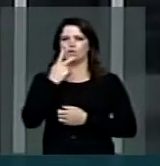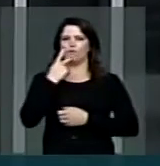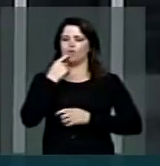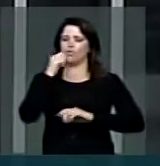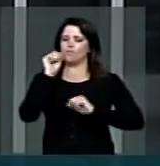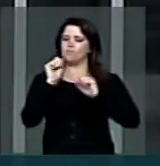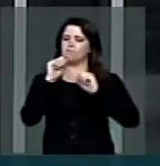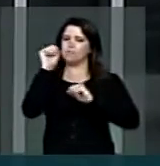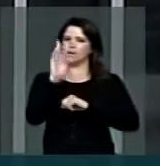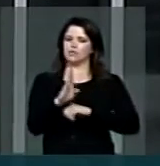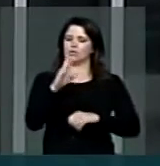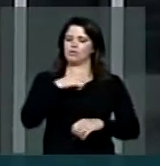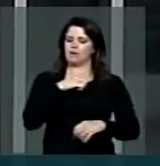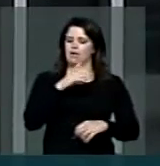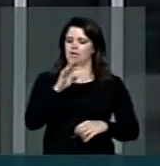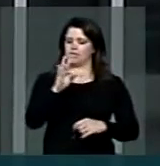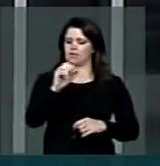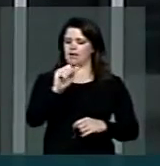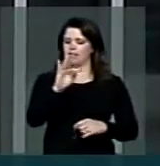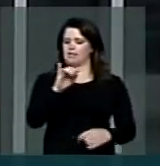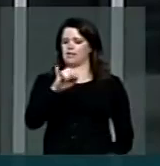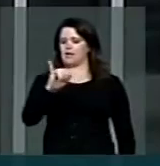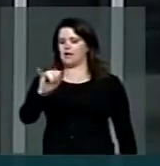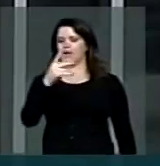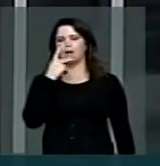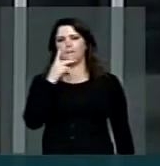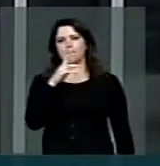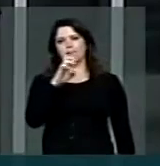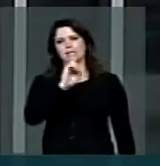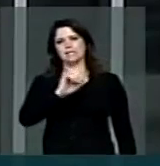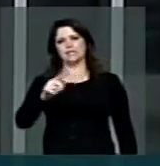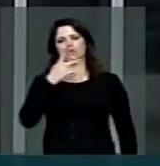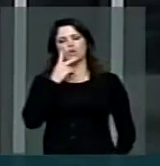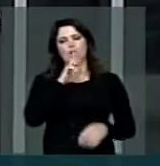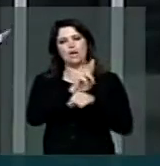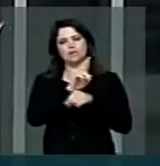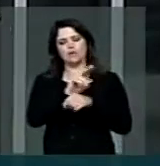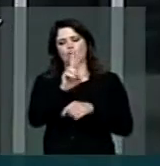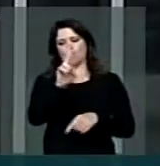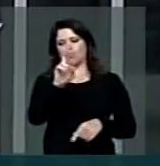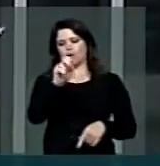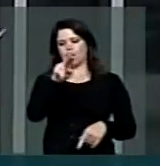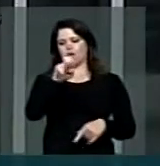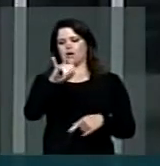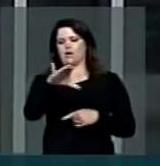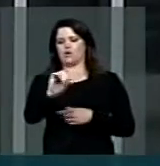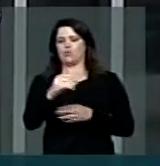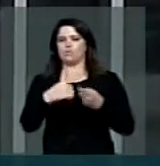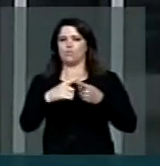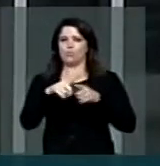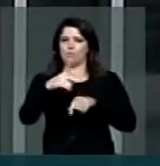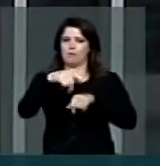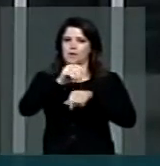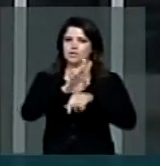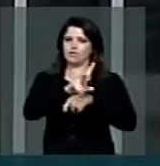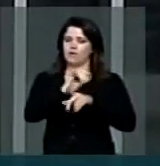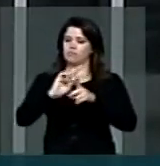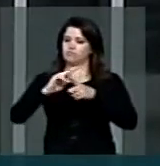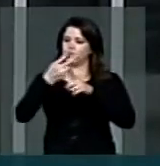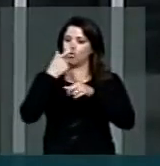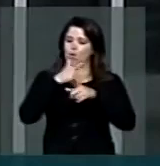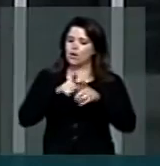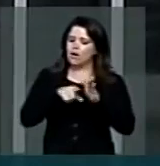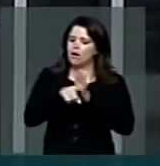Itataya um pré-sal em termos de riqueza energética, com suas reservas de urânio. Isso porque o país só prospectou,